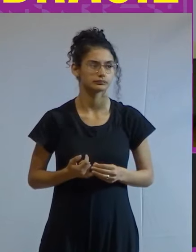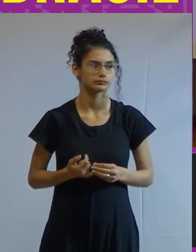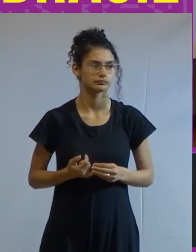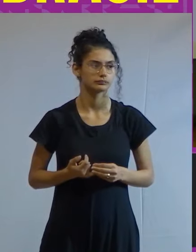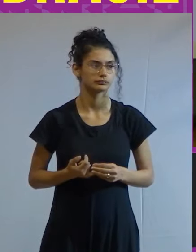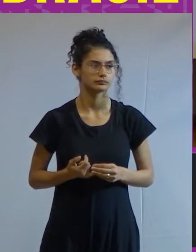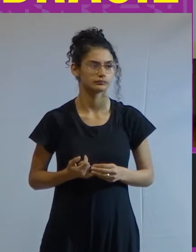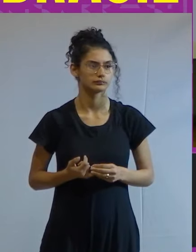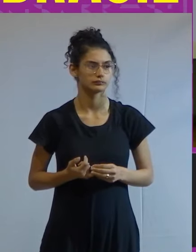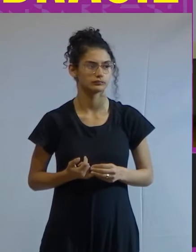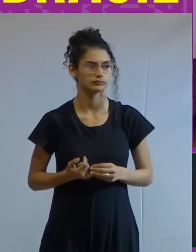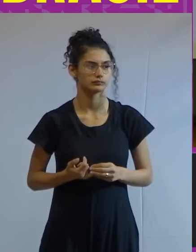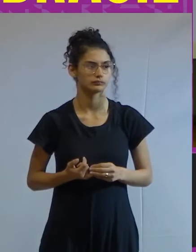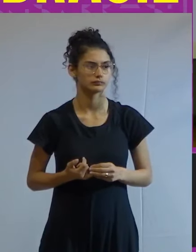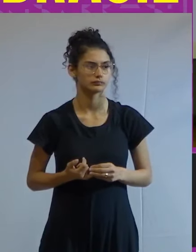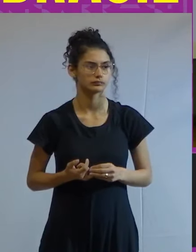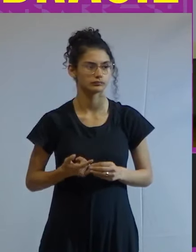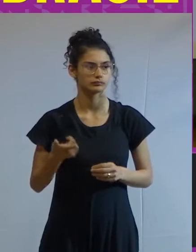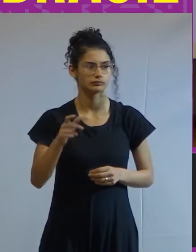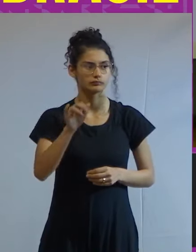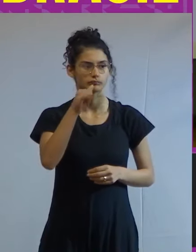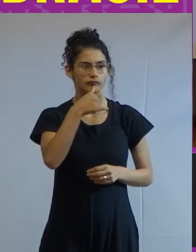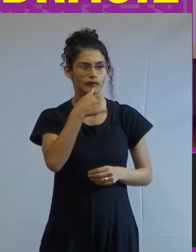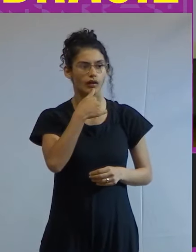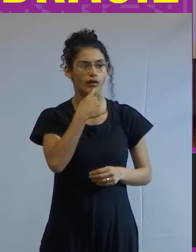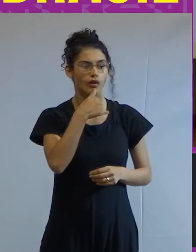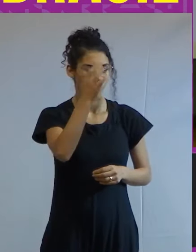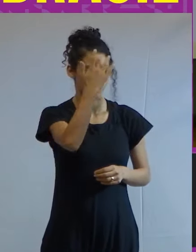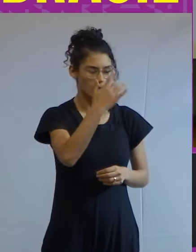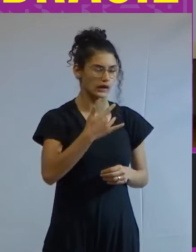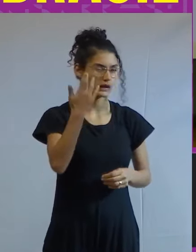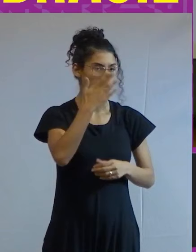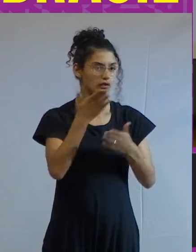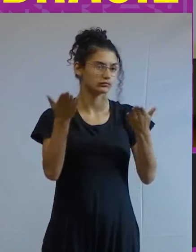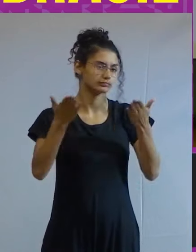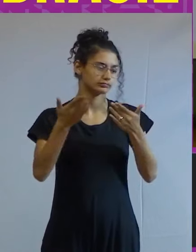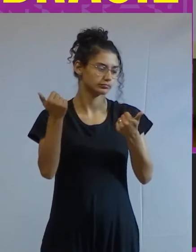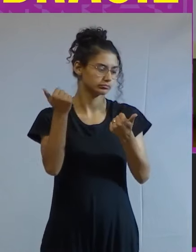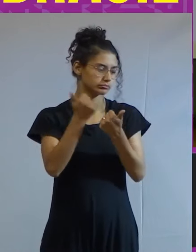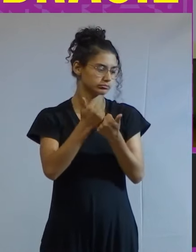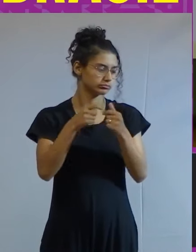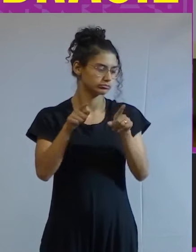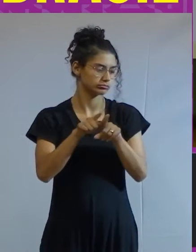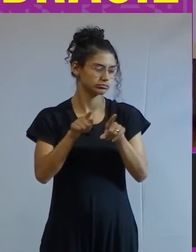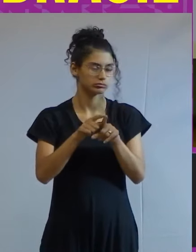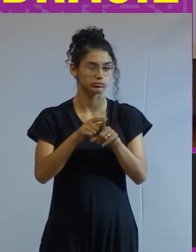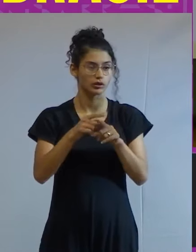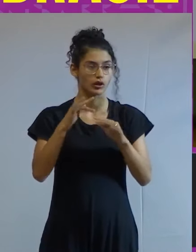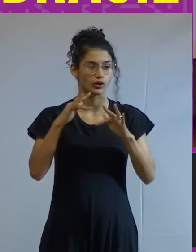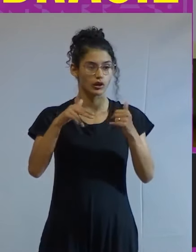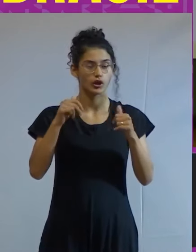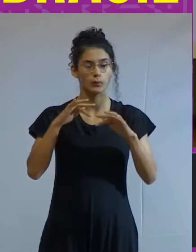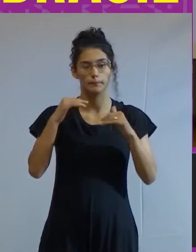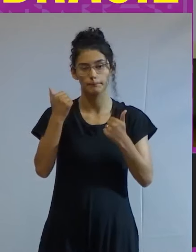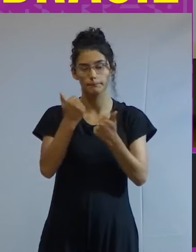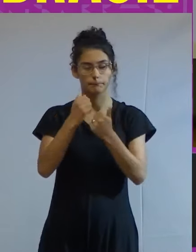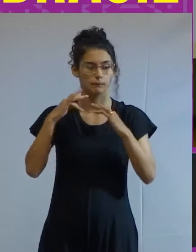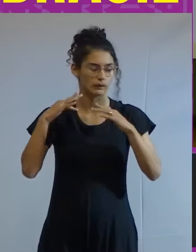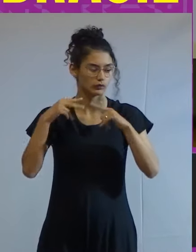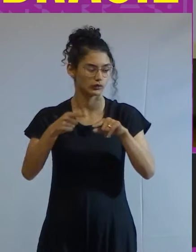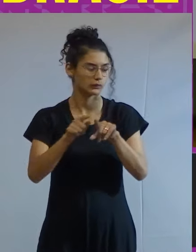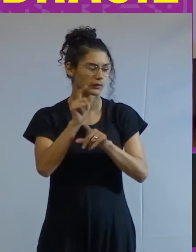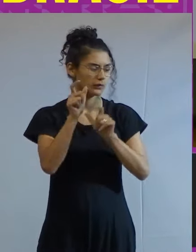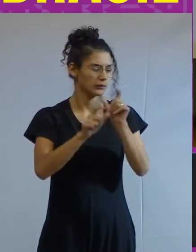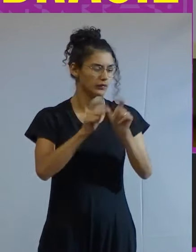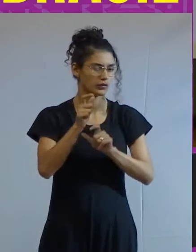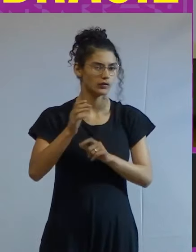e mais uma vez é uma pena que o ministro Haddad não esteja aqui para a gente poder apoiar toda a taxação das pessoas mais